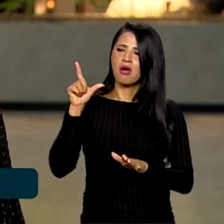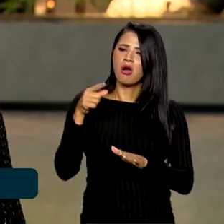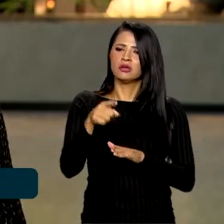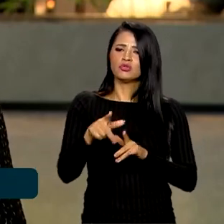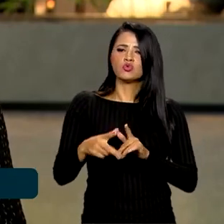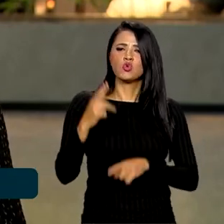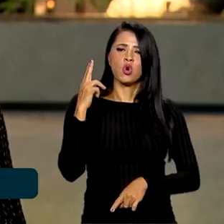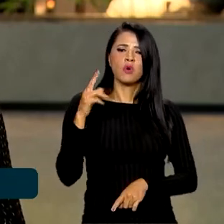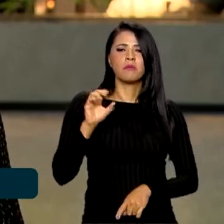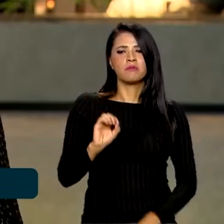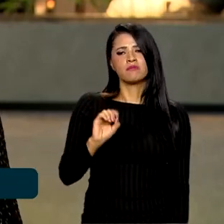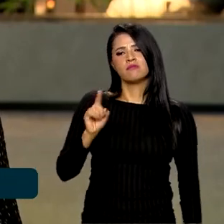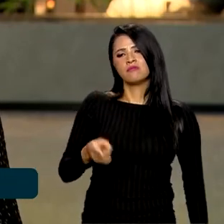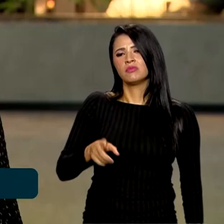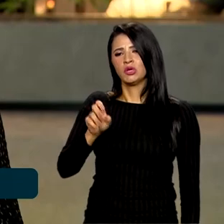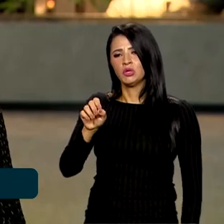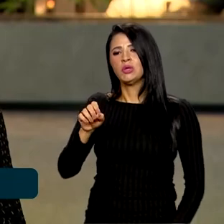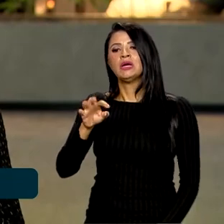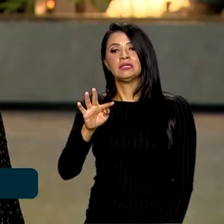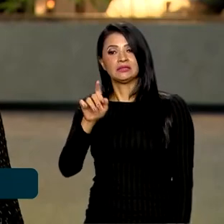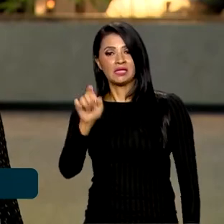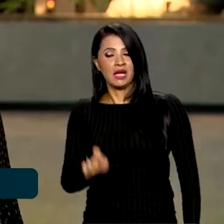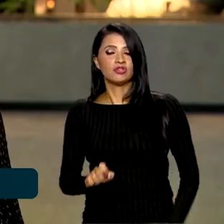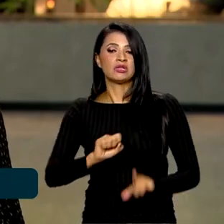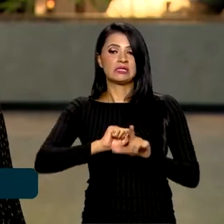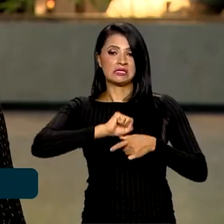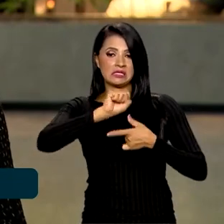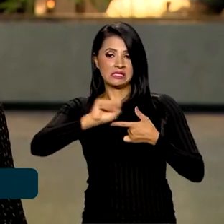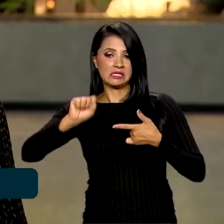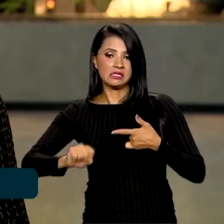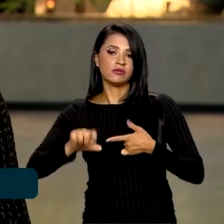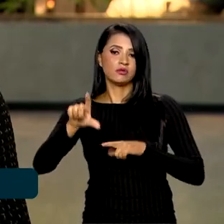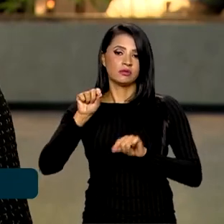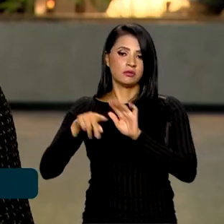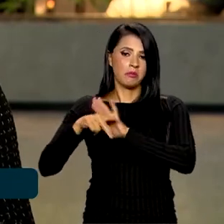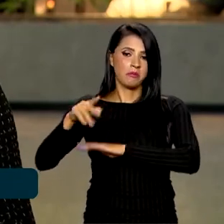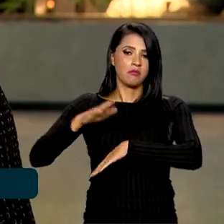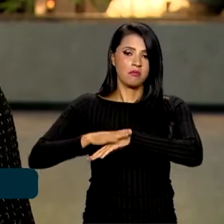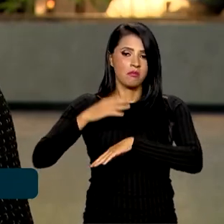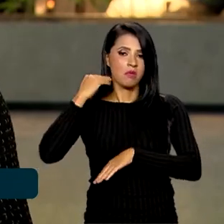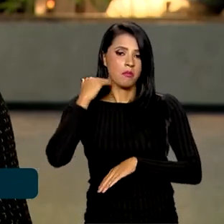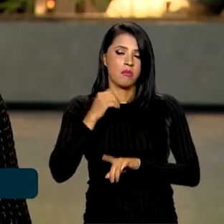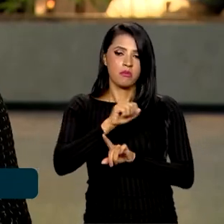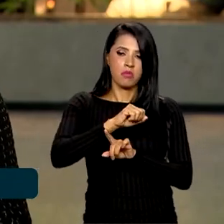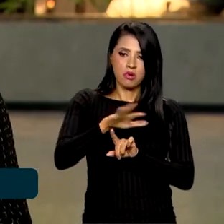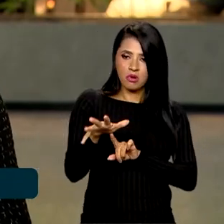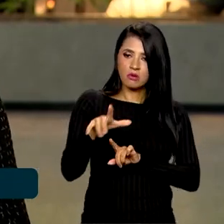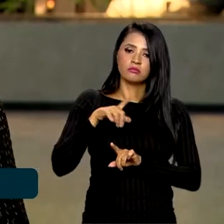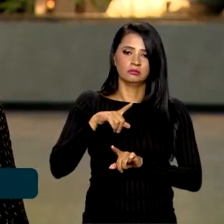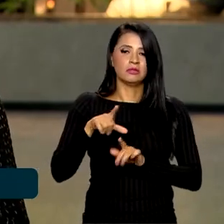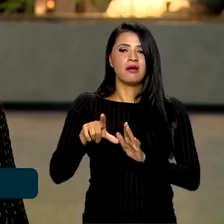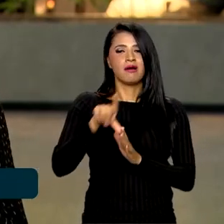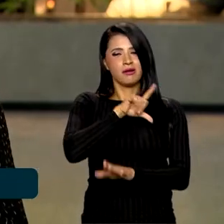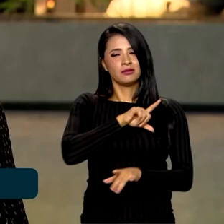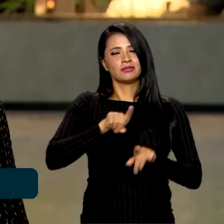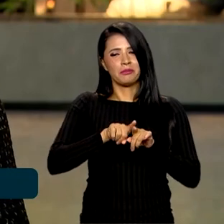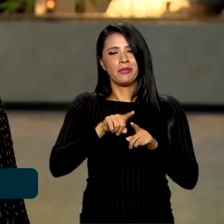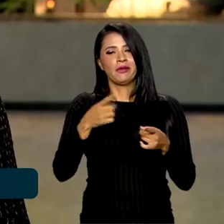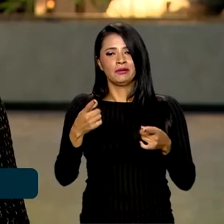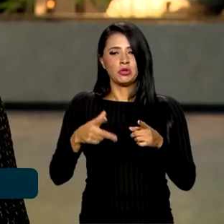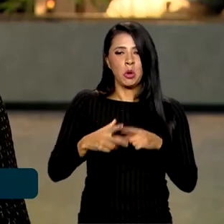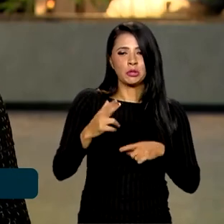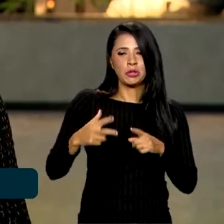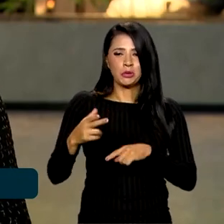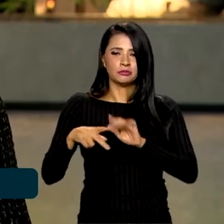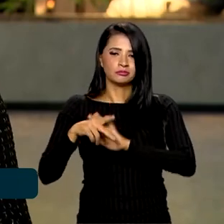corte de meio ponto percentual na taxa Selic que foi definido pelo Banco Central. Anterior também a esse possível ciclo de cortes